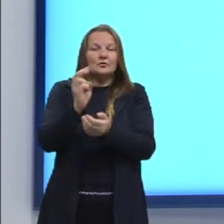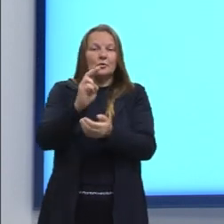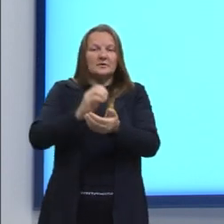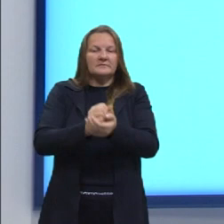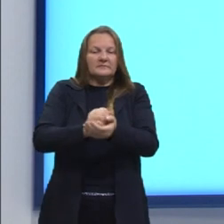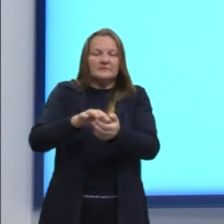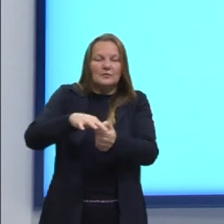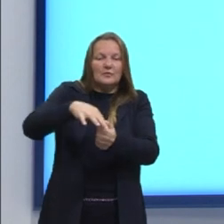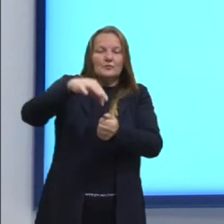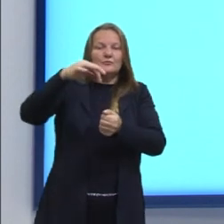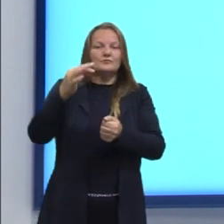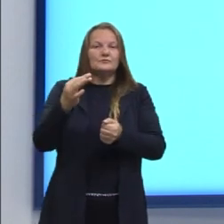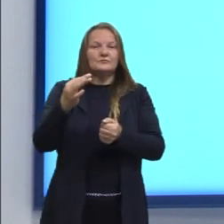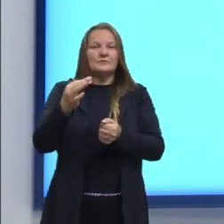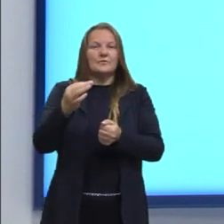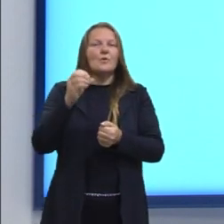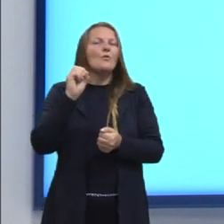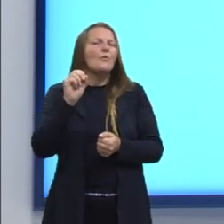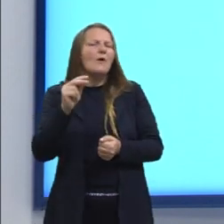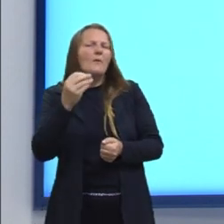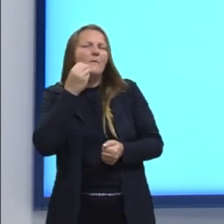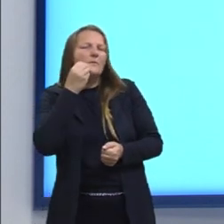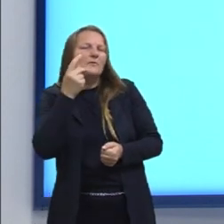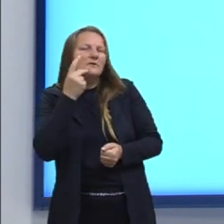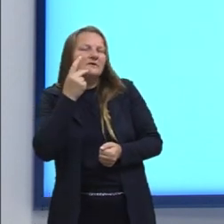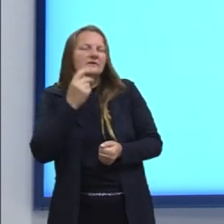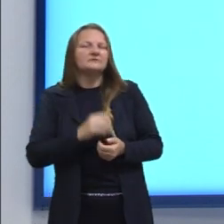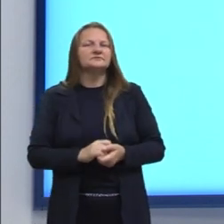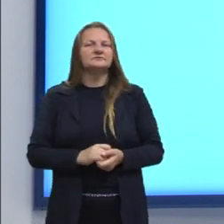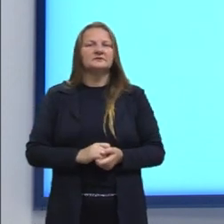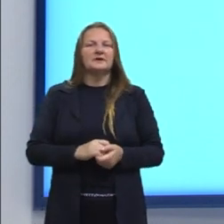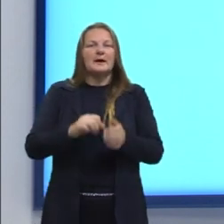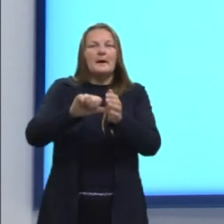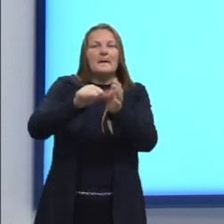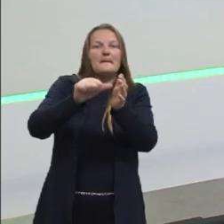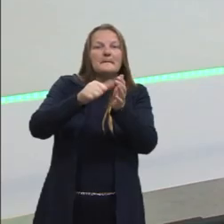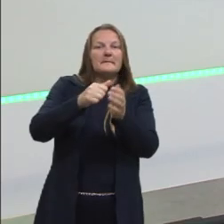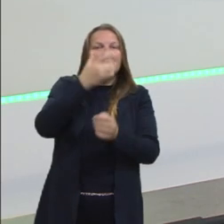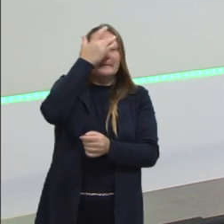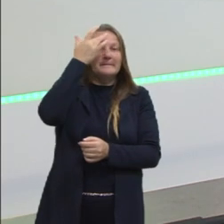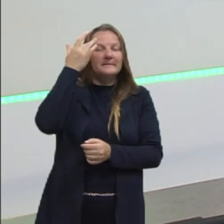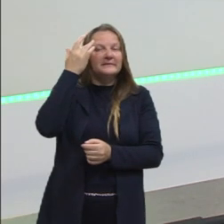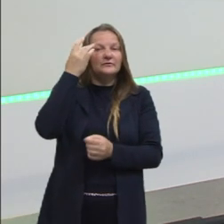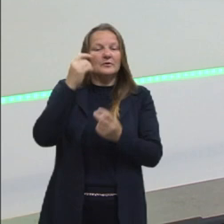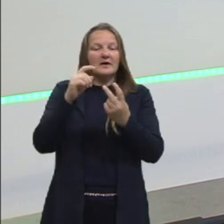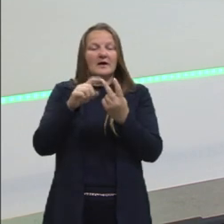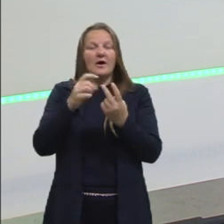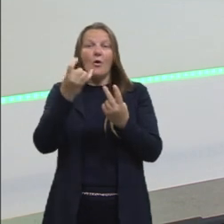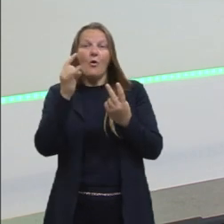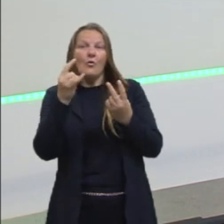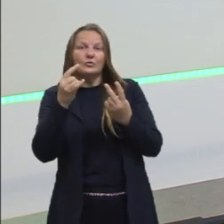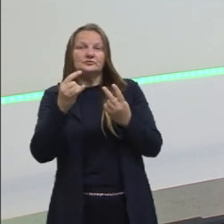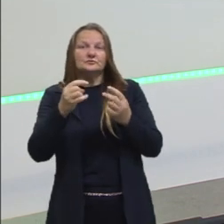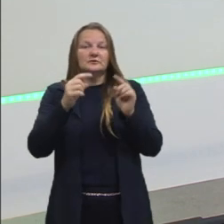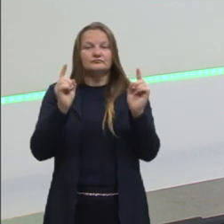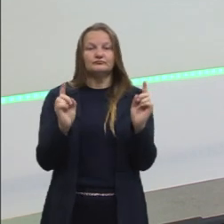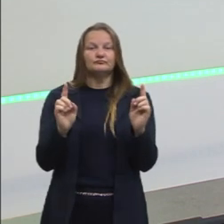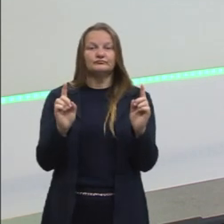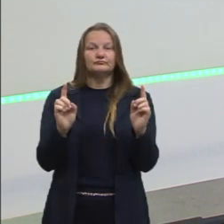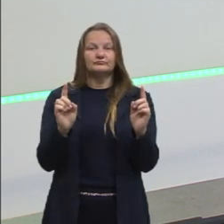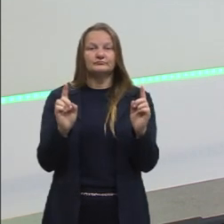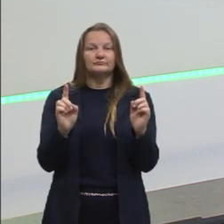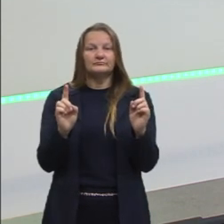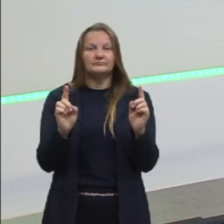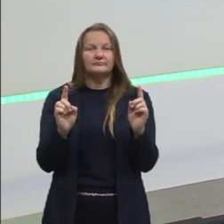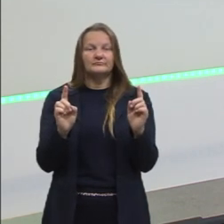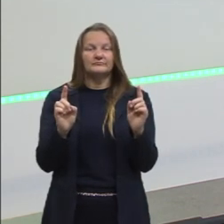mas a gente quer descobrir a probabilidade de que a primeira pessoa e também a última justamente sejam as duas